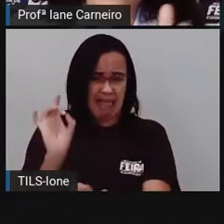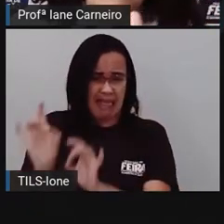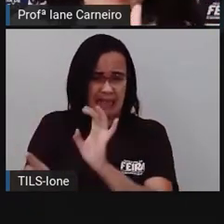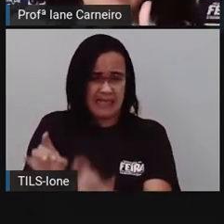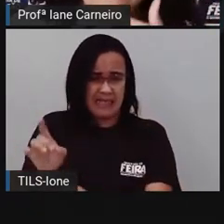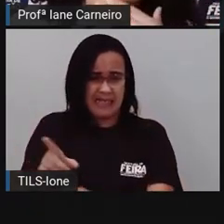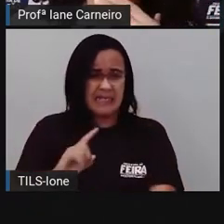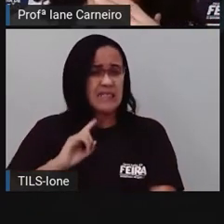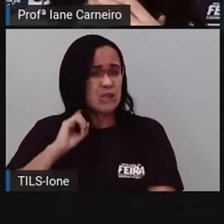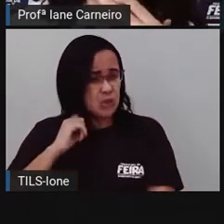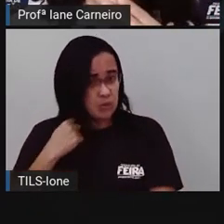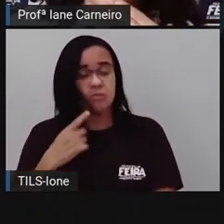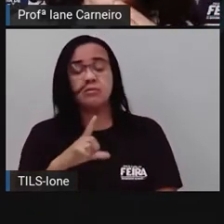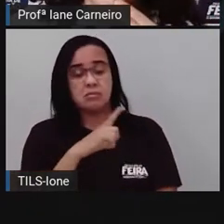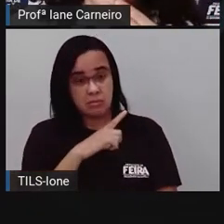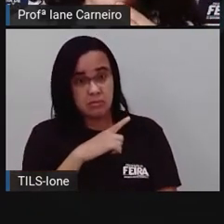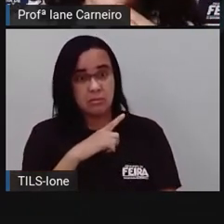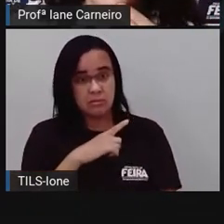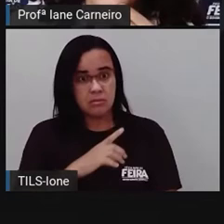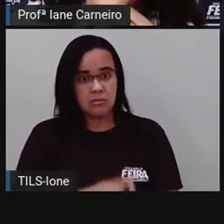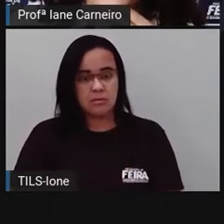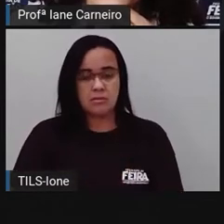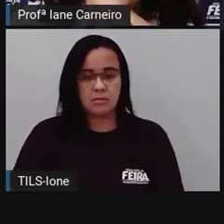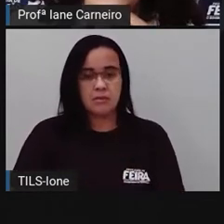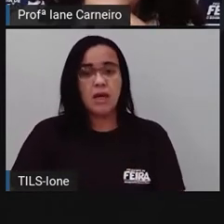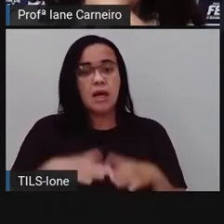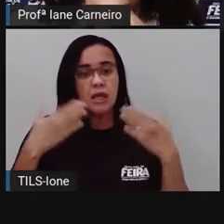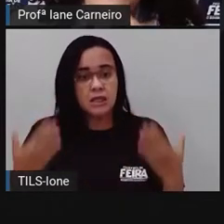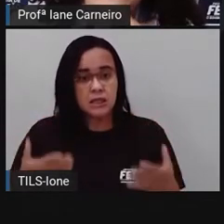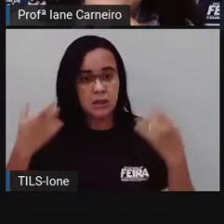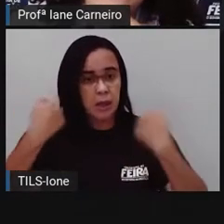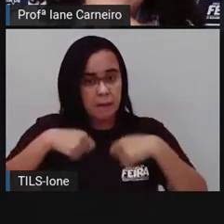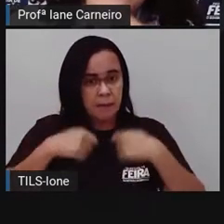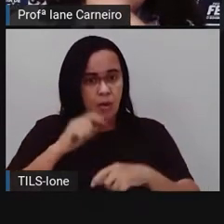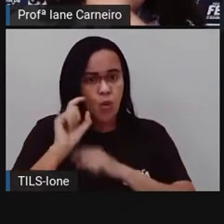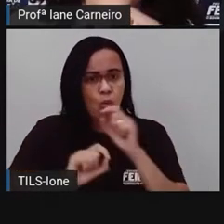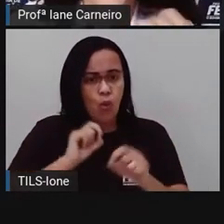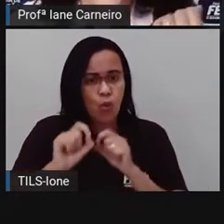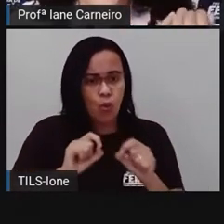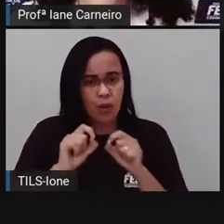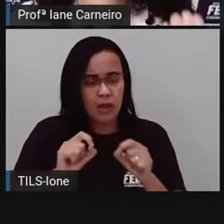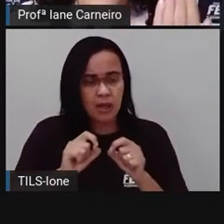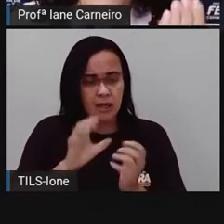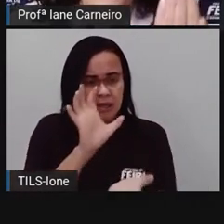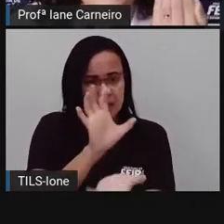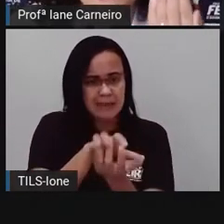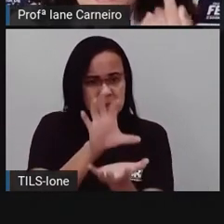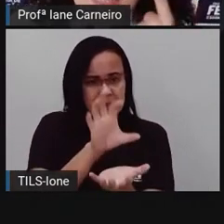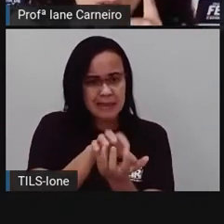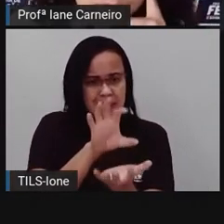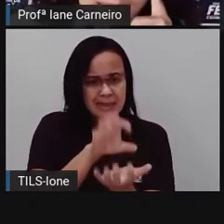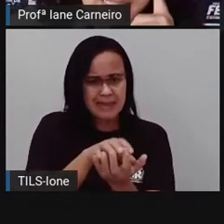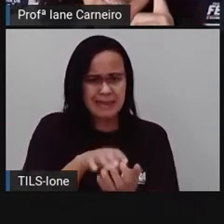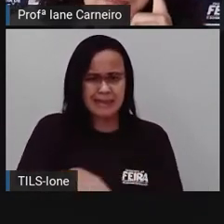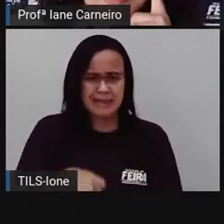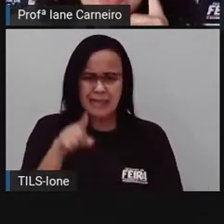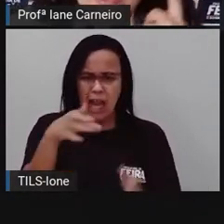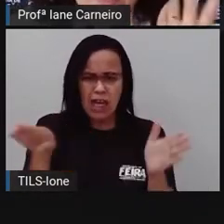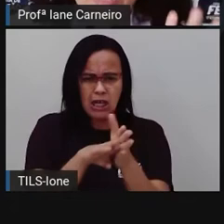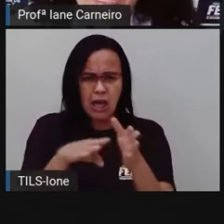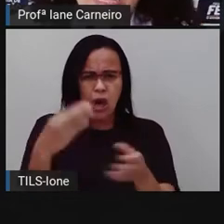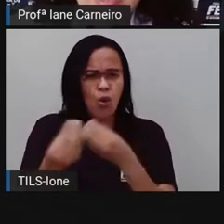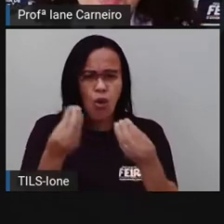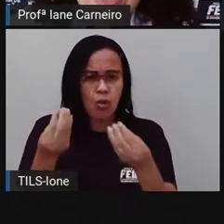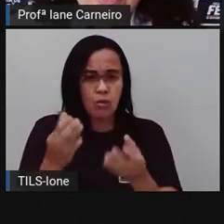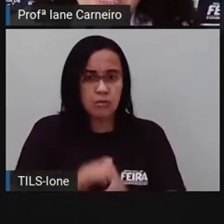corre pra ir, né? Então, por que será que esse jacaré foi parar nesse lugar aí? tempo de